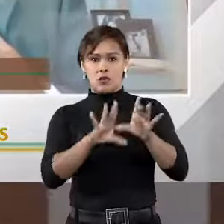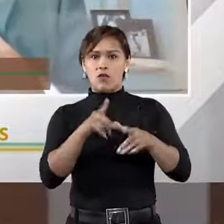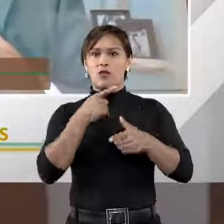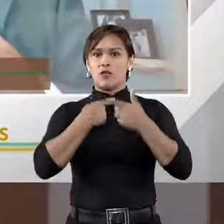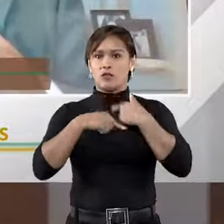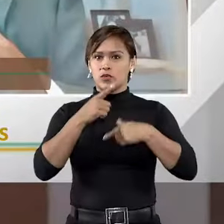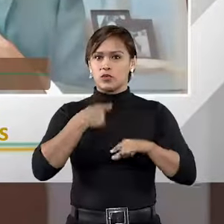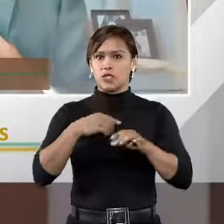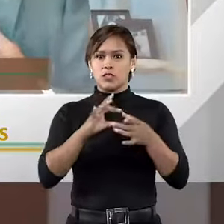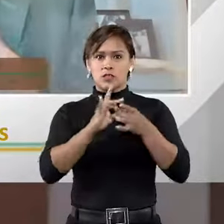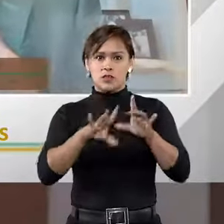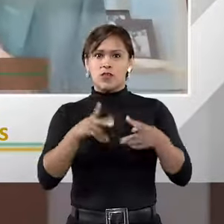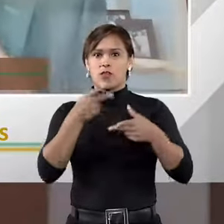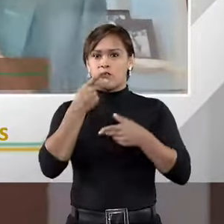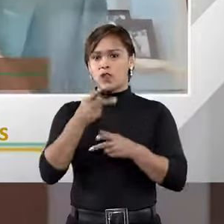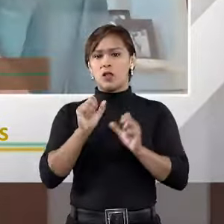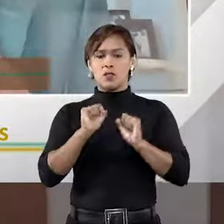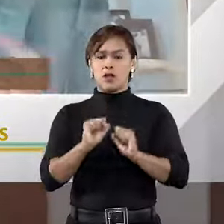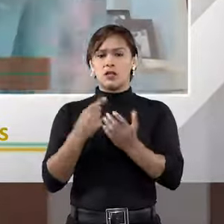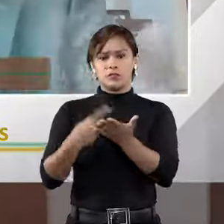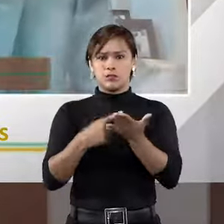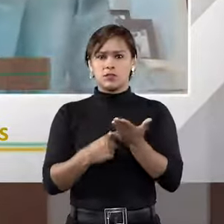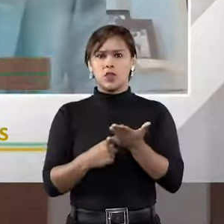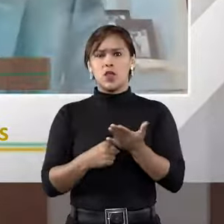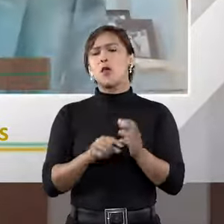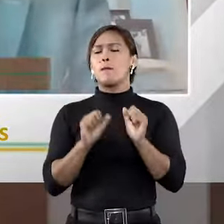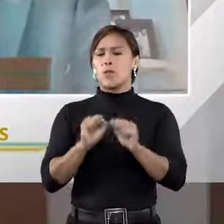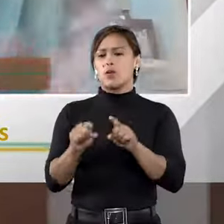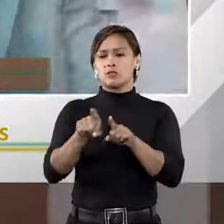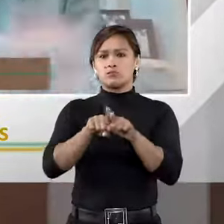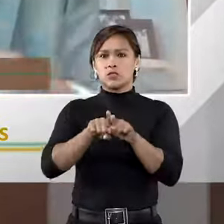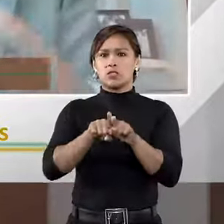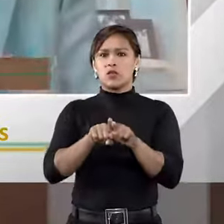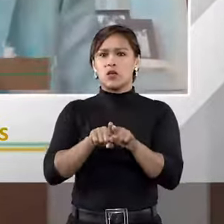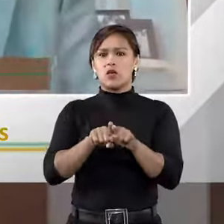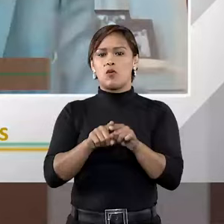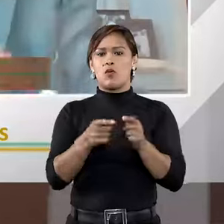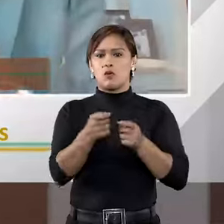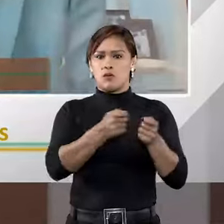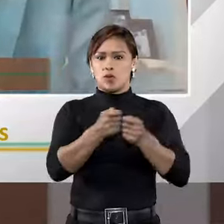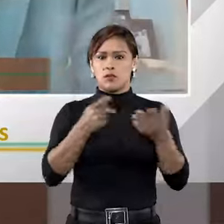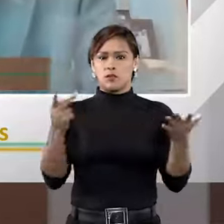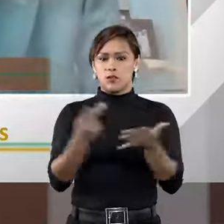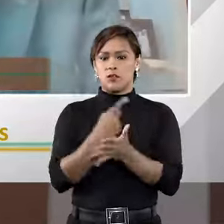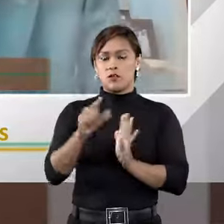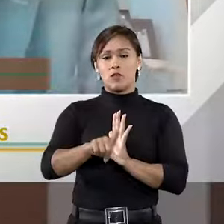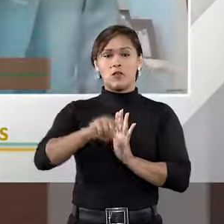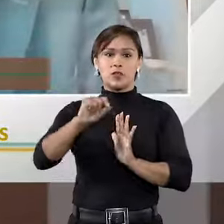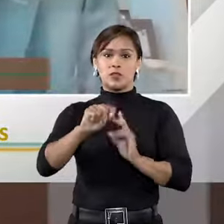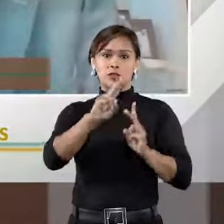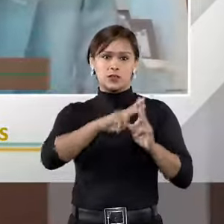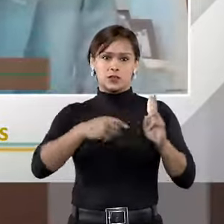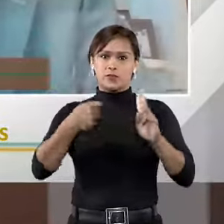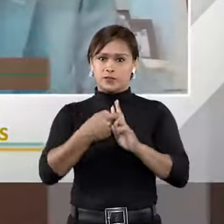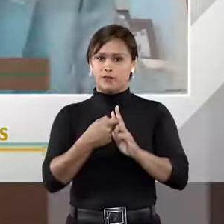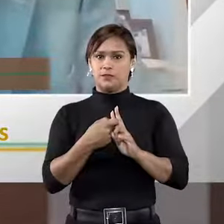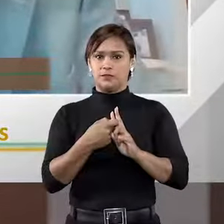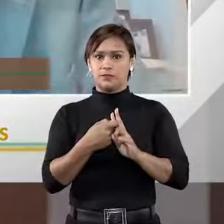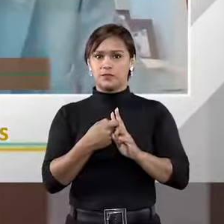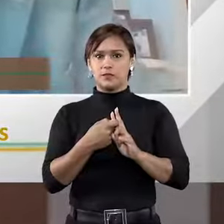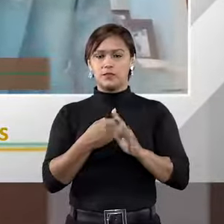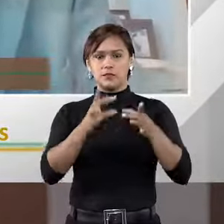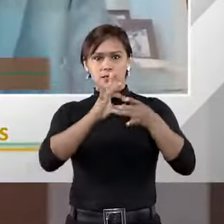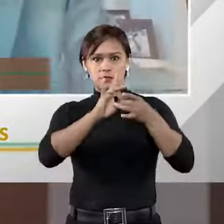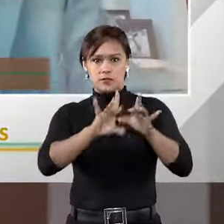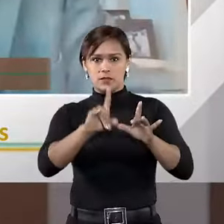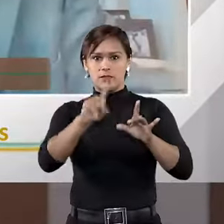vontade, se eu livremente digo, ok, eu topo que seja o Ricardo, seja o irmão, Fred, o árbitro nosso. Foi uma escolha minha. Eu livre